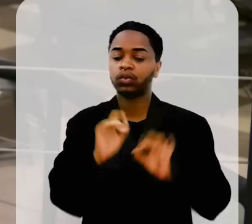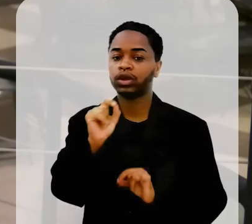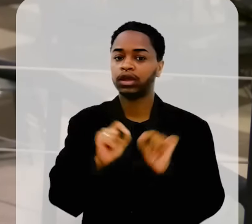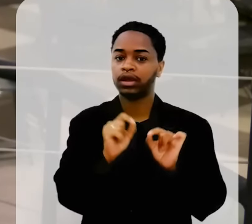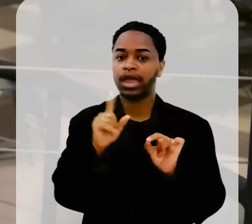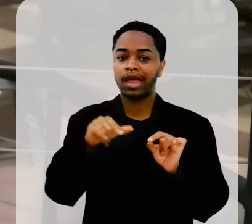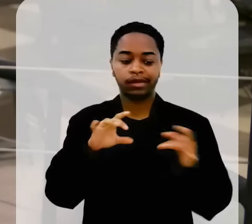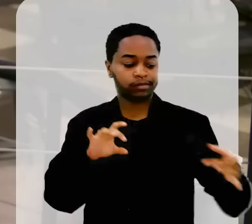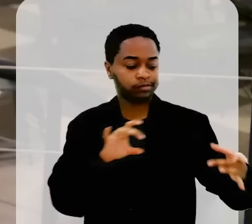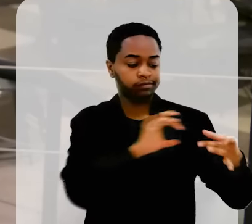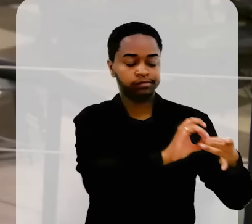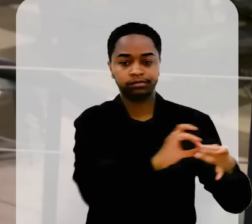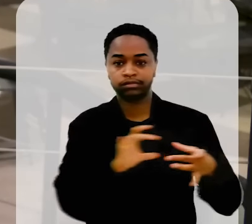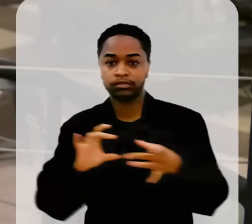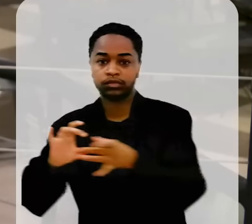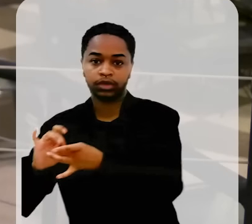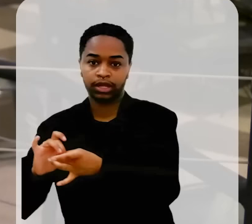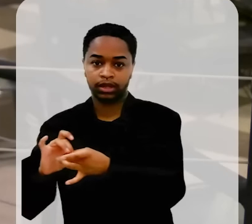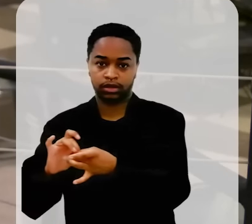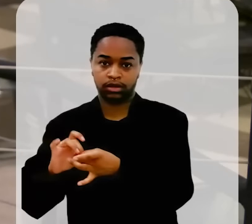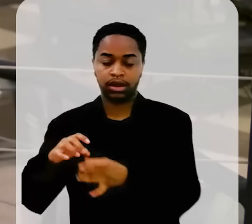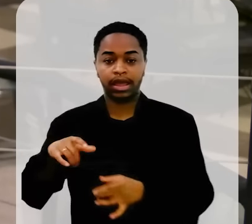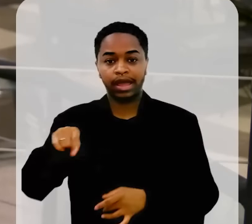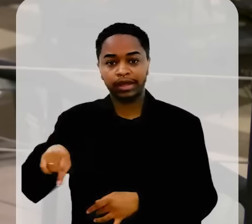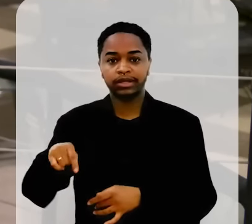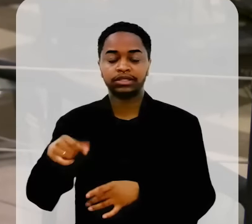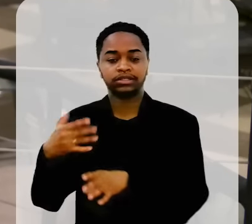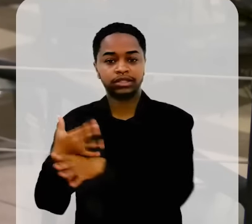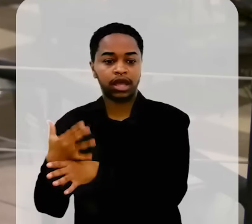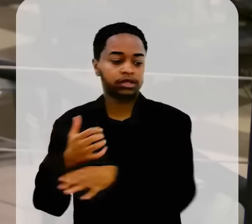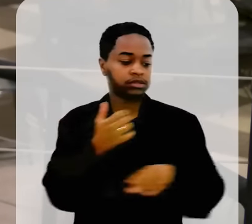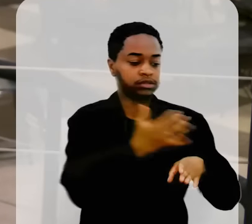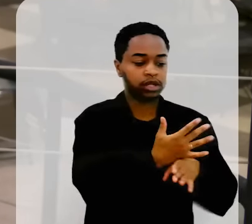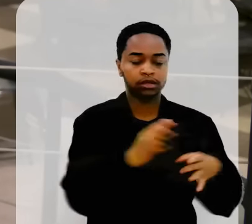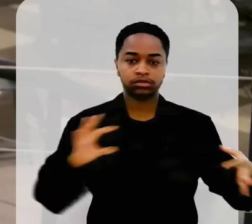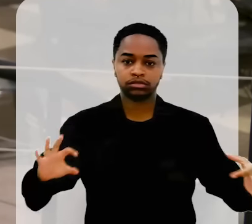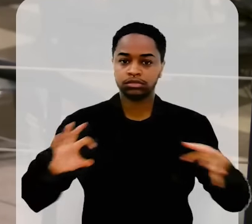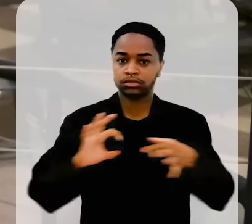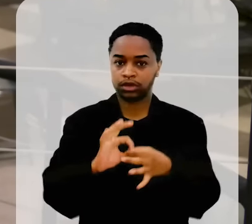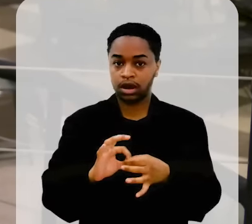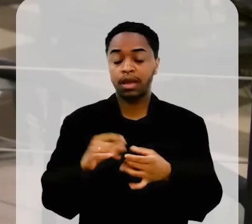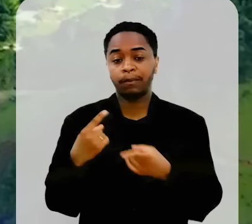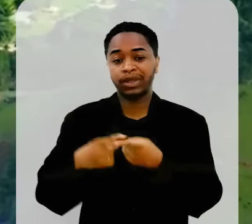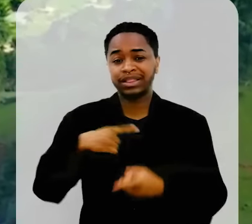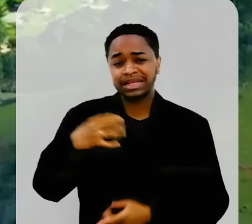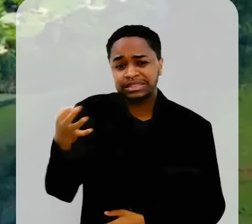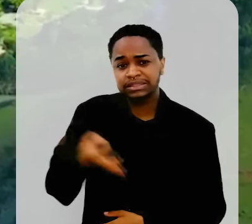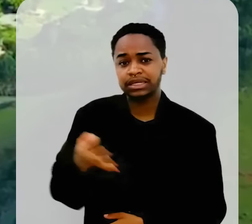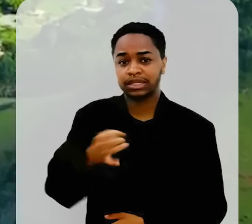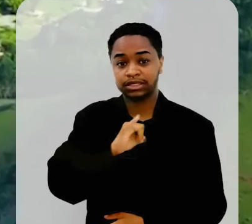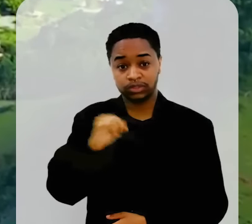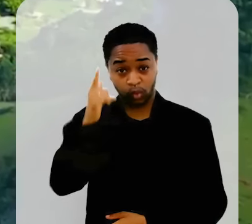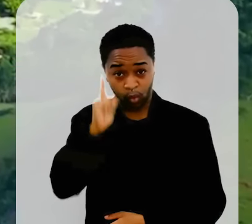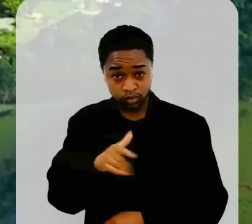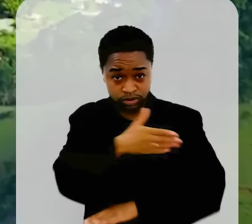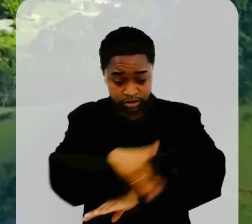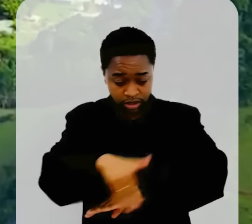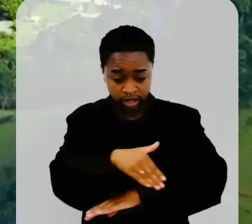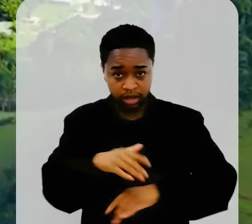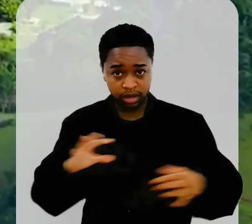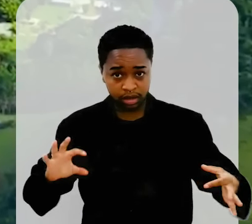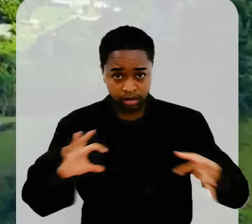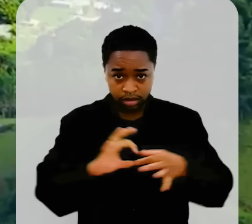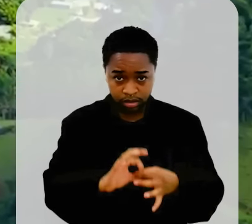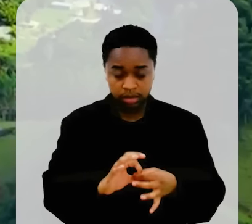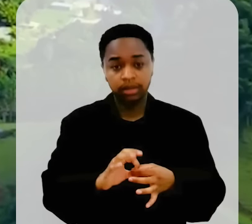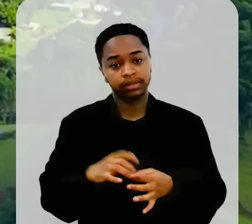puder para fazer, é fazer essa ligação com a Estrada Parque, de Santo Antônio até São Pedro da Serra, porque eu tenho certeza que